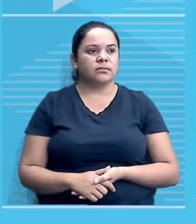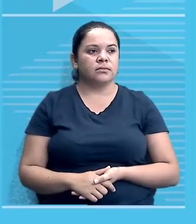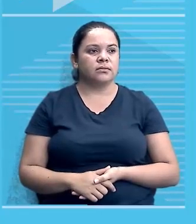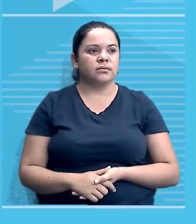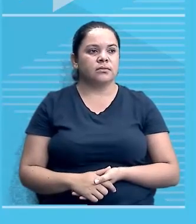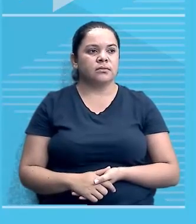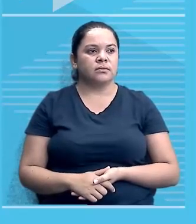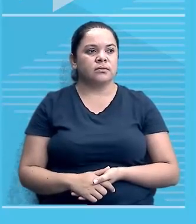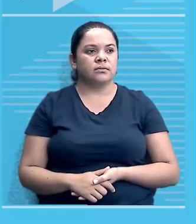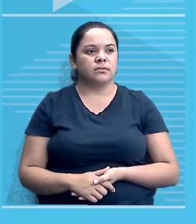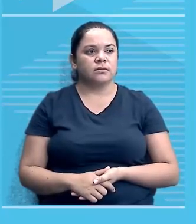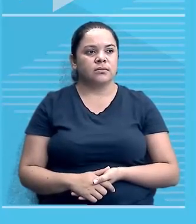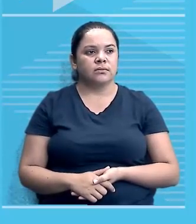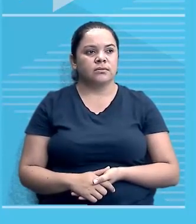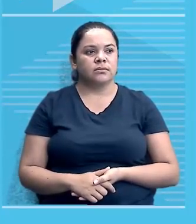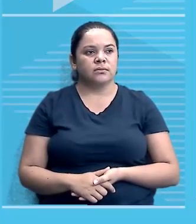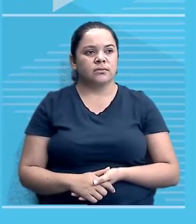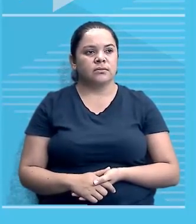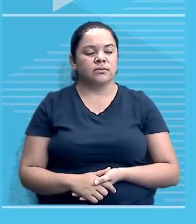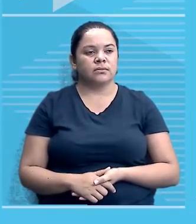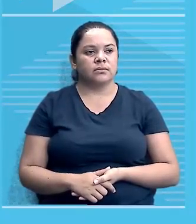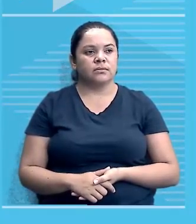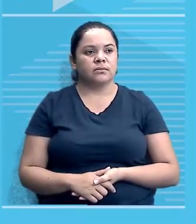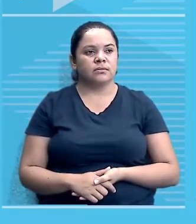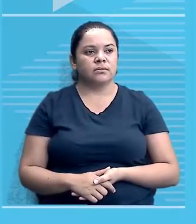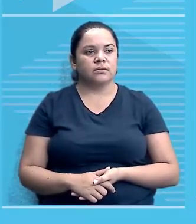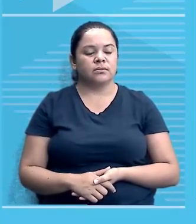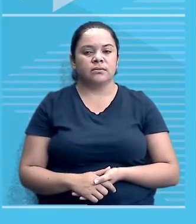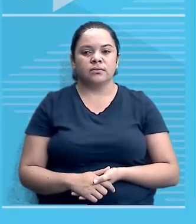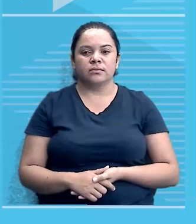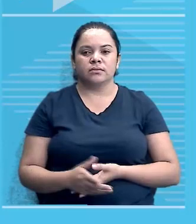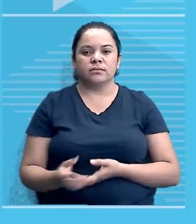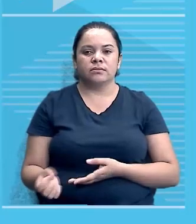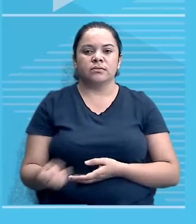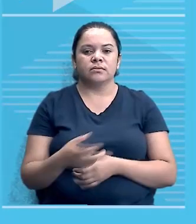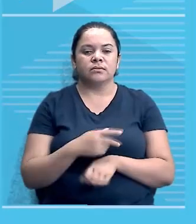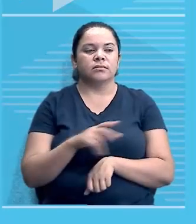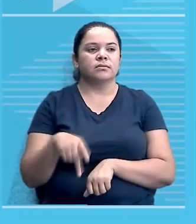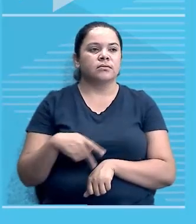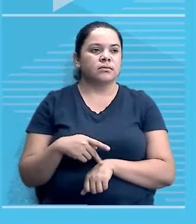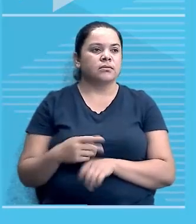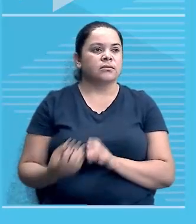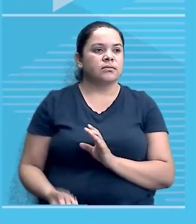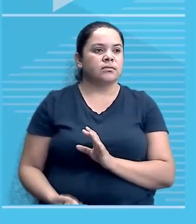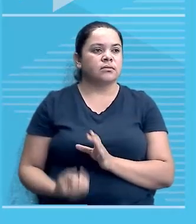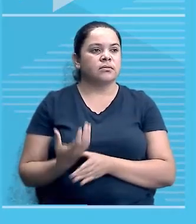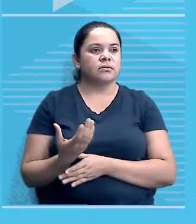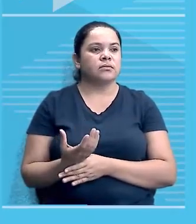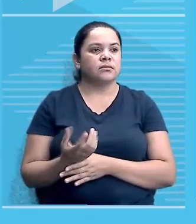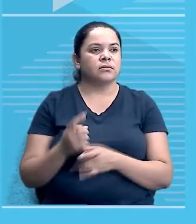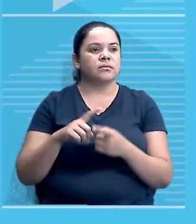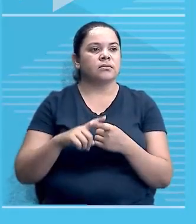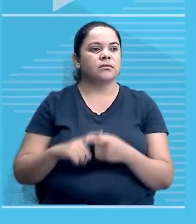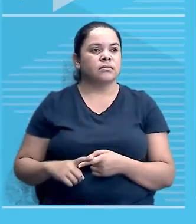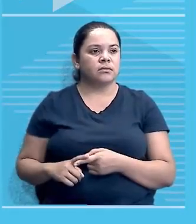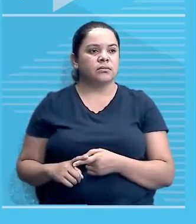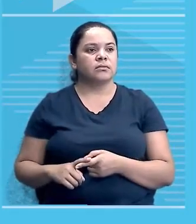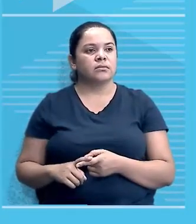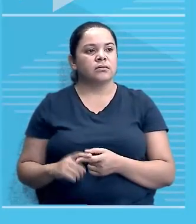países, vamos grifando, novos países emergiram na luta contra o colonialismo.